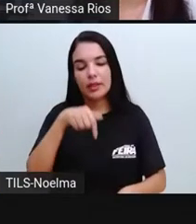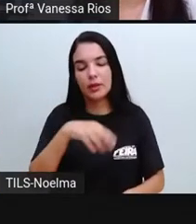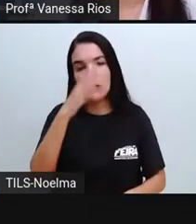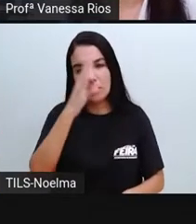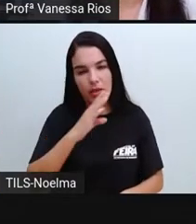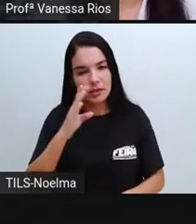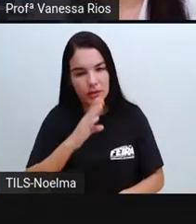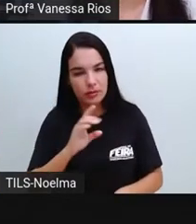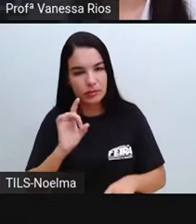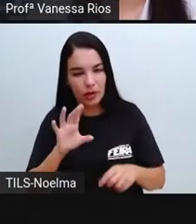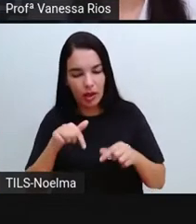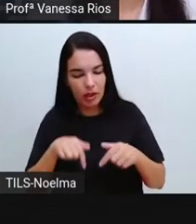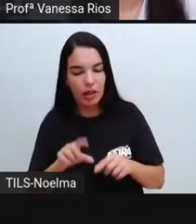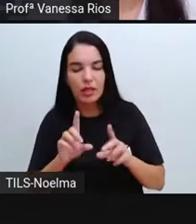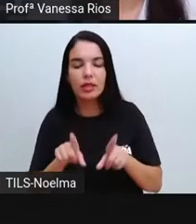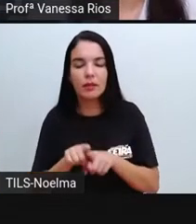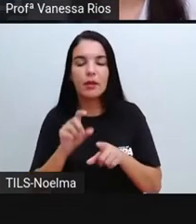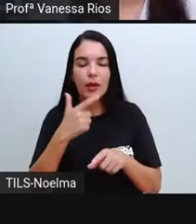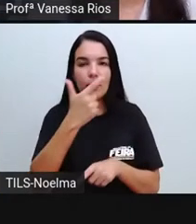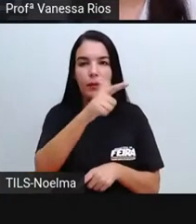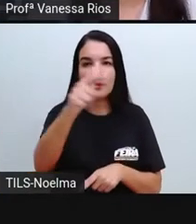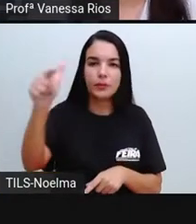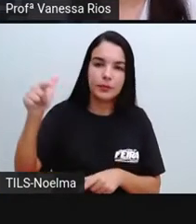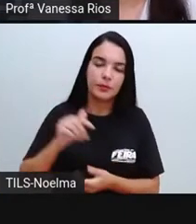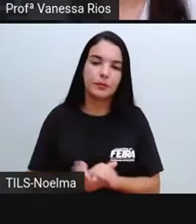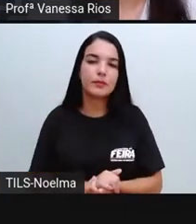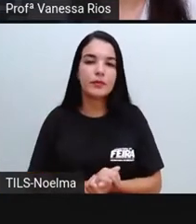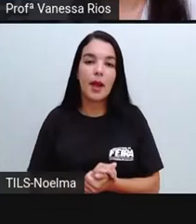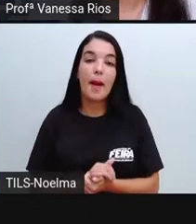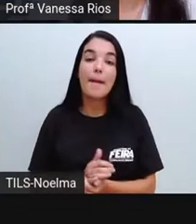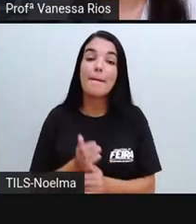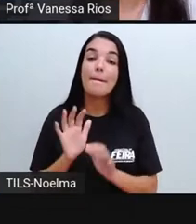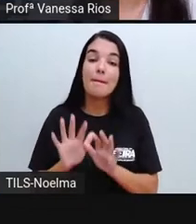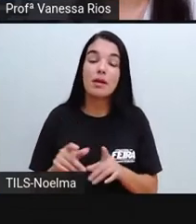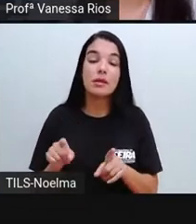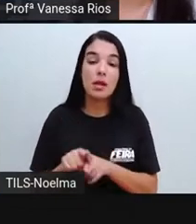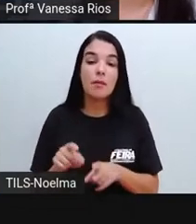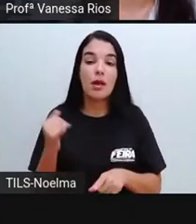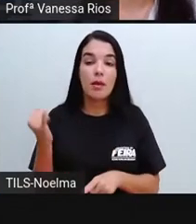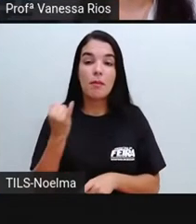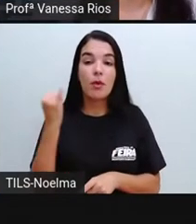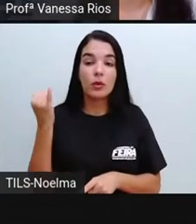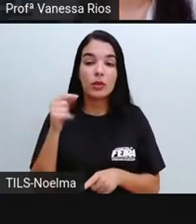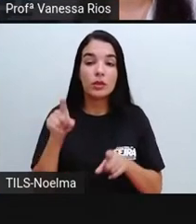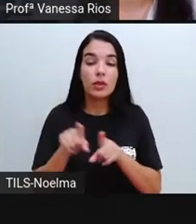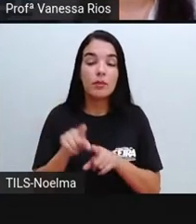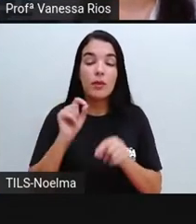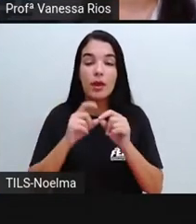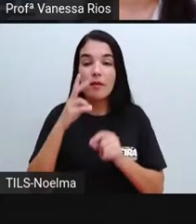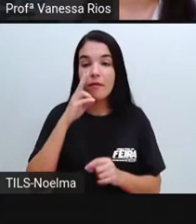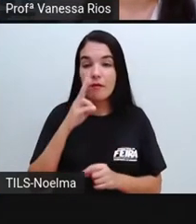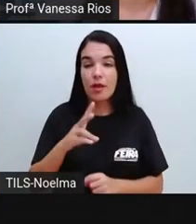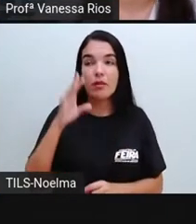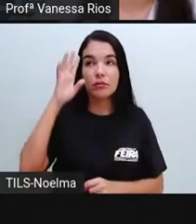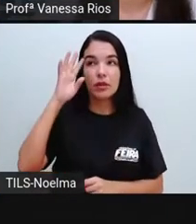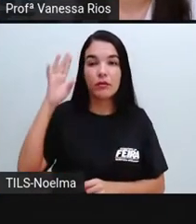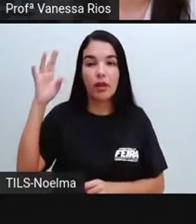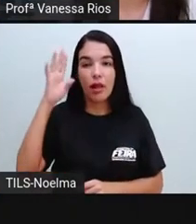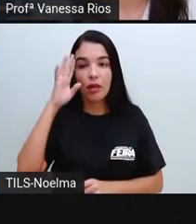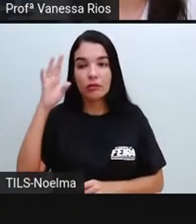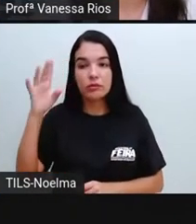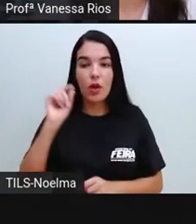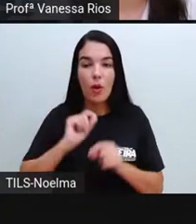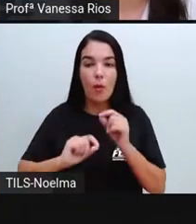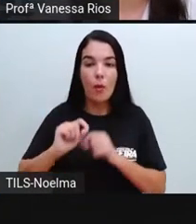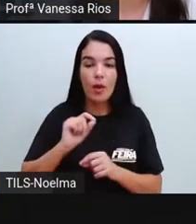aí o consumo interno do Brasil. Mas aí é interessante a gente também fazer o pensamento, a nossa reflexão em relação